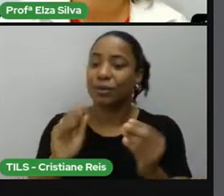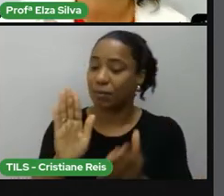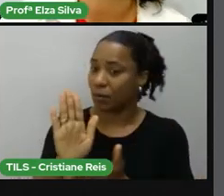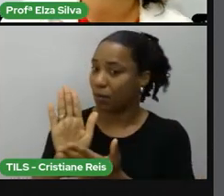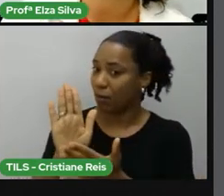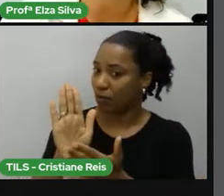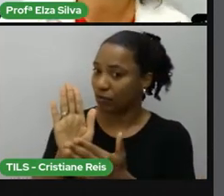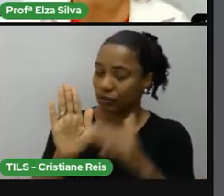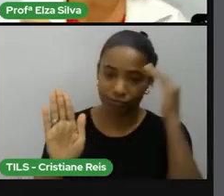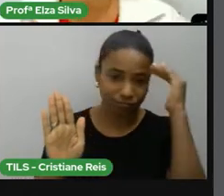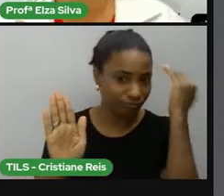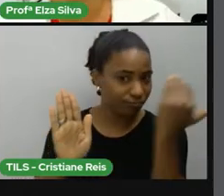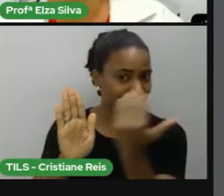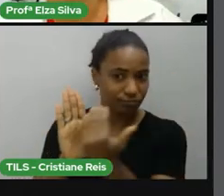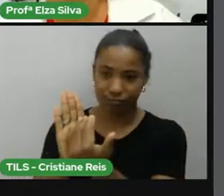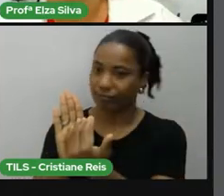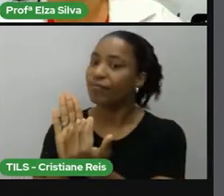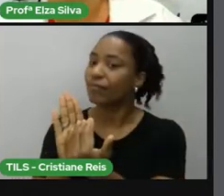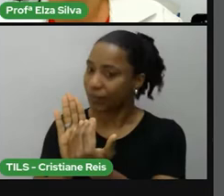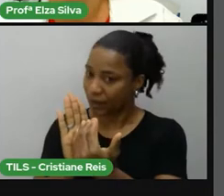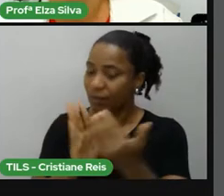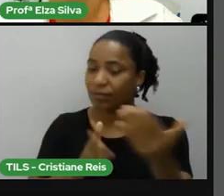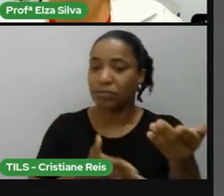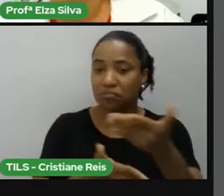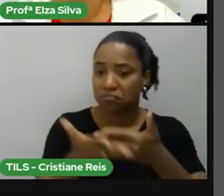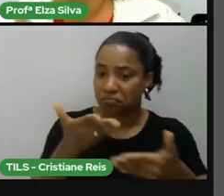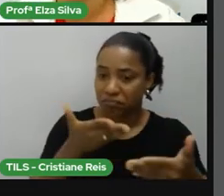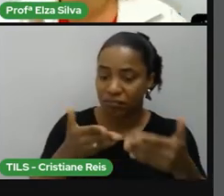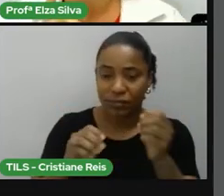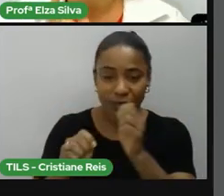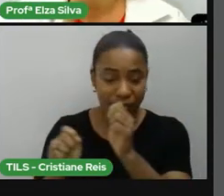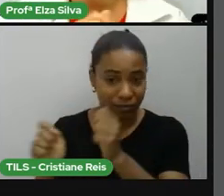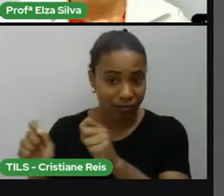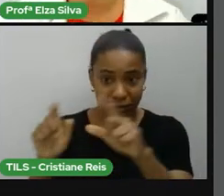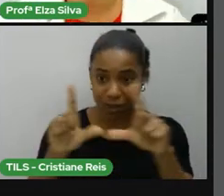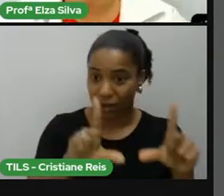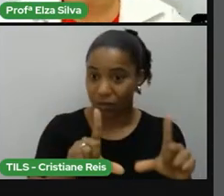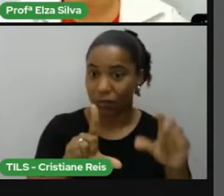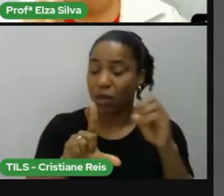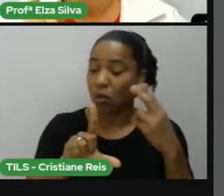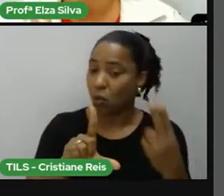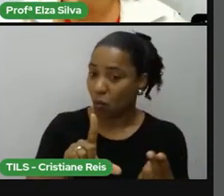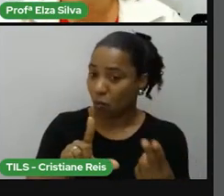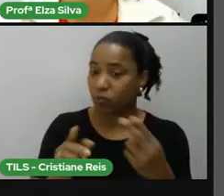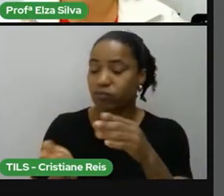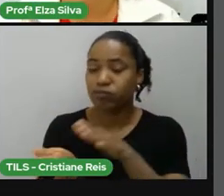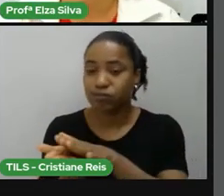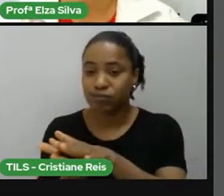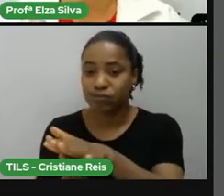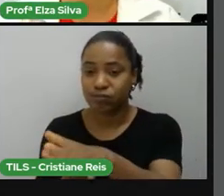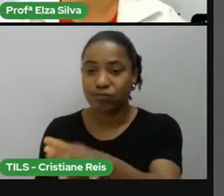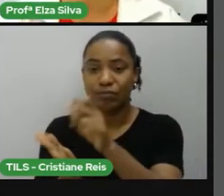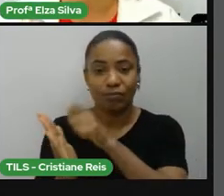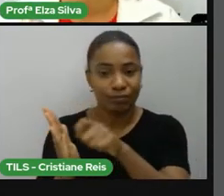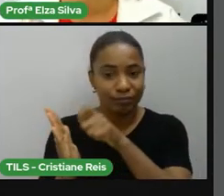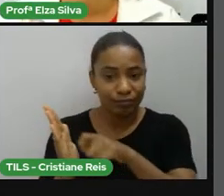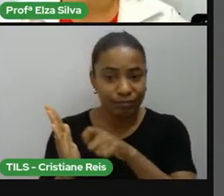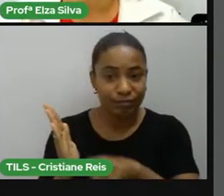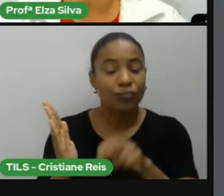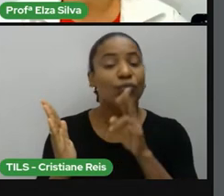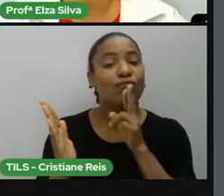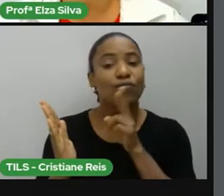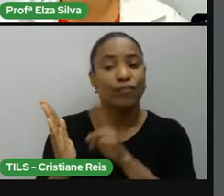sejam interativas ou não. As lições de casa, não deixe de fazê-las.